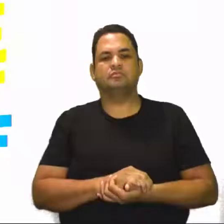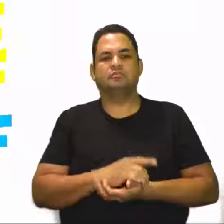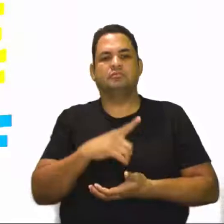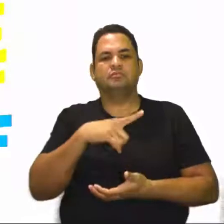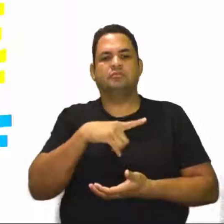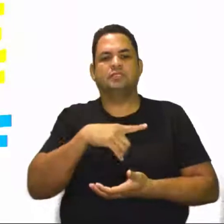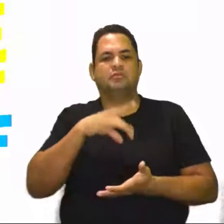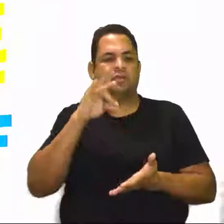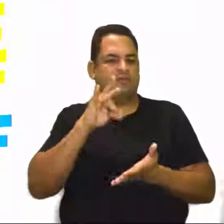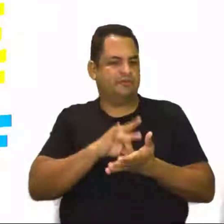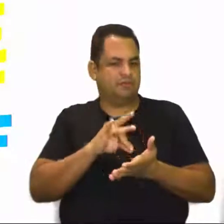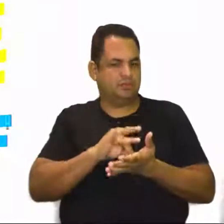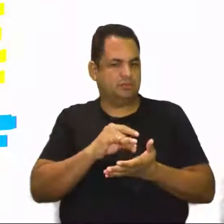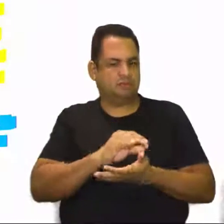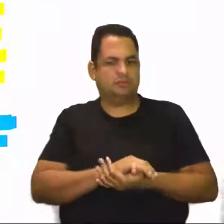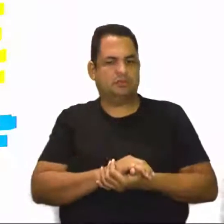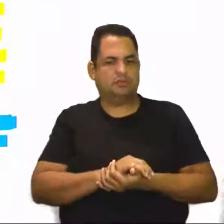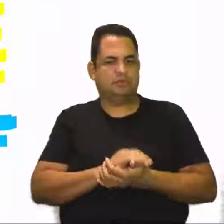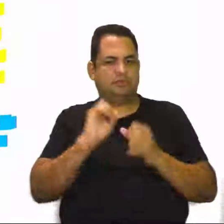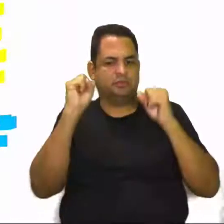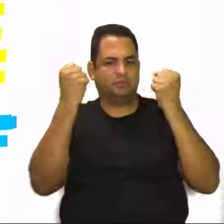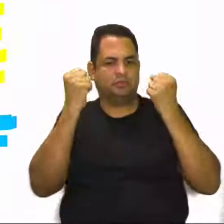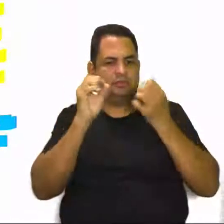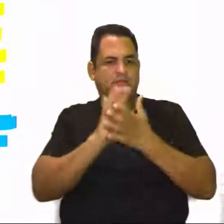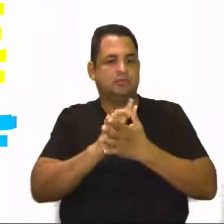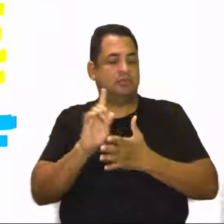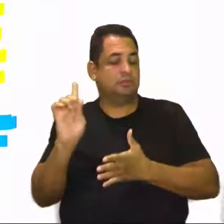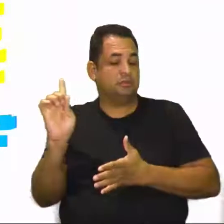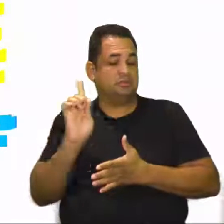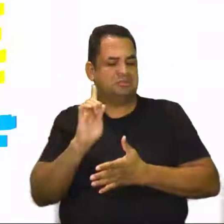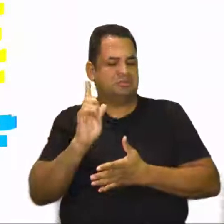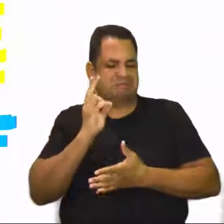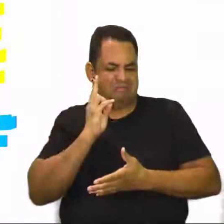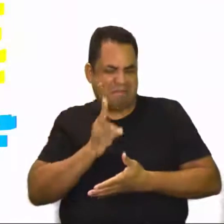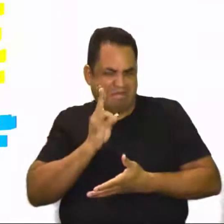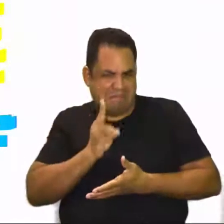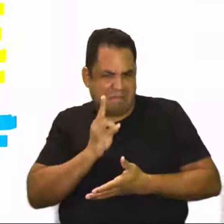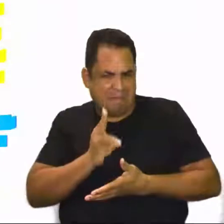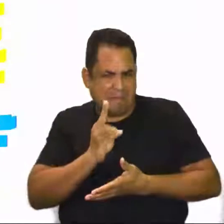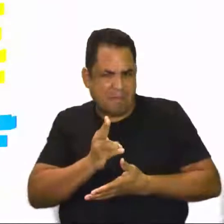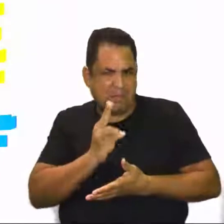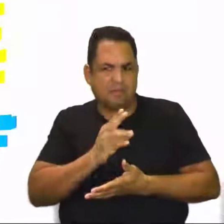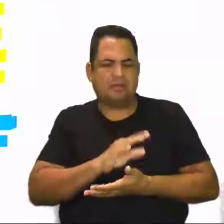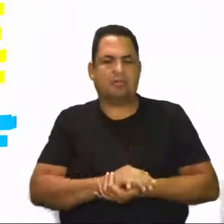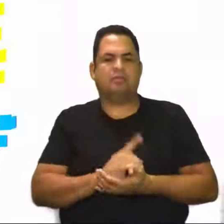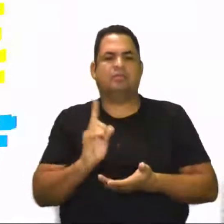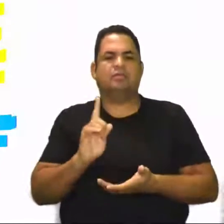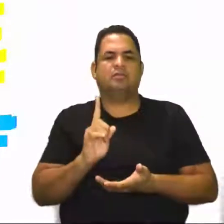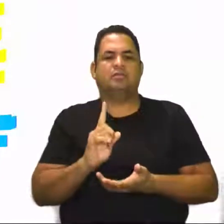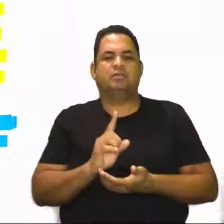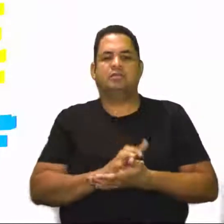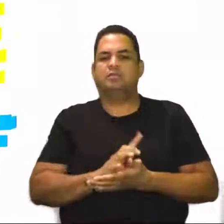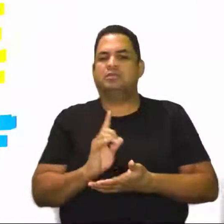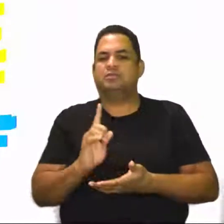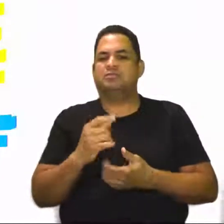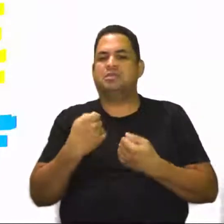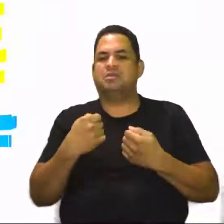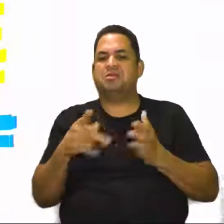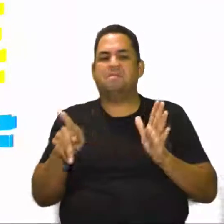uma afirmativa, né? A atividade física não precisa ser intensa. Nem